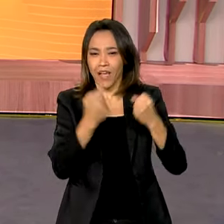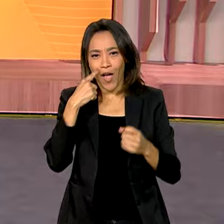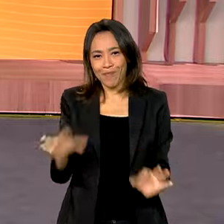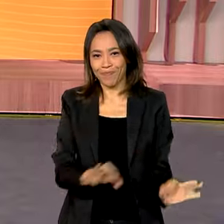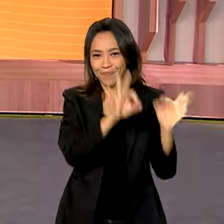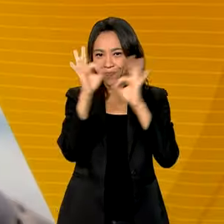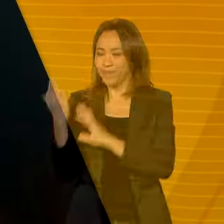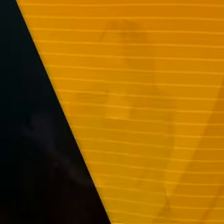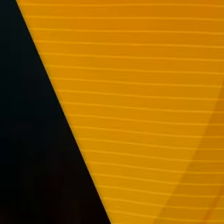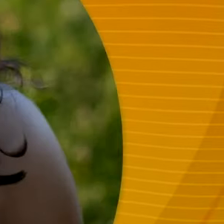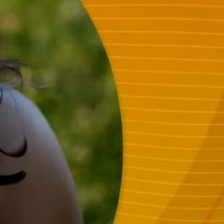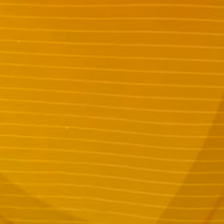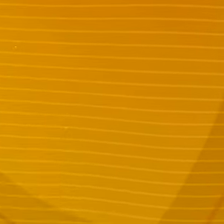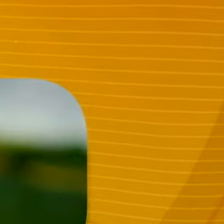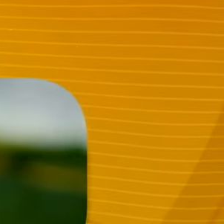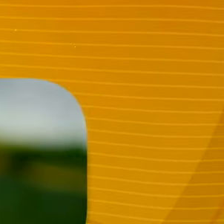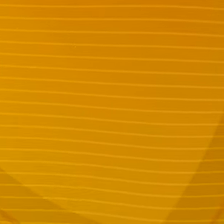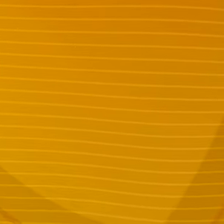Lima.